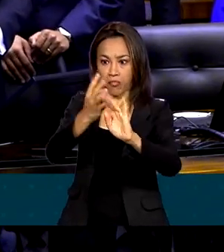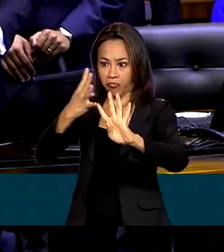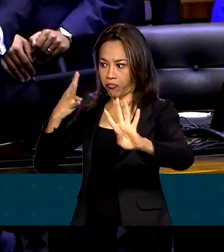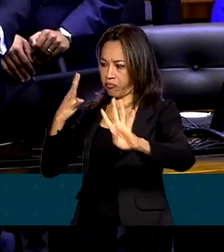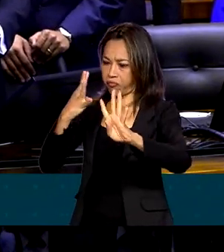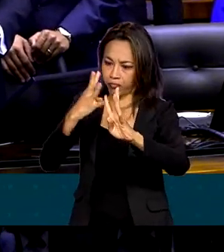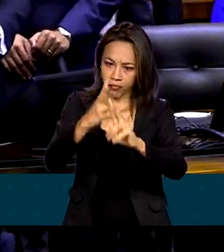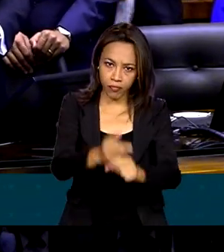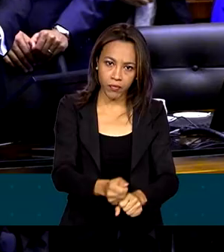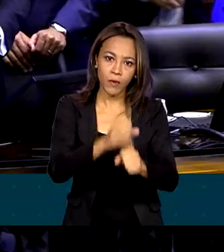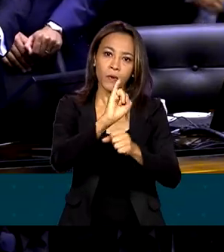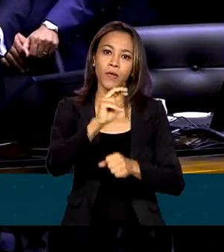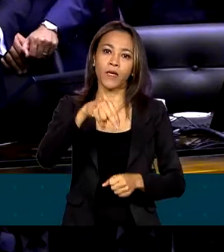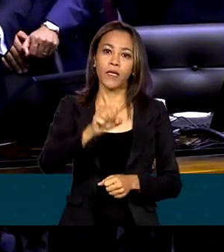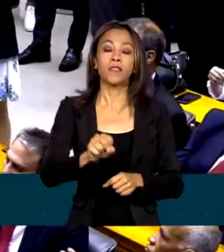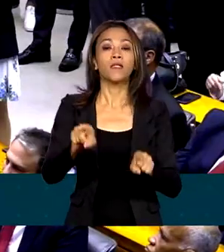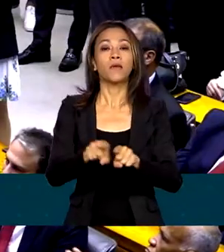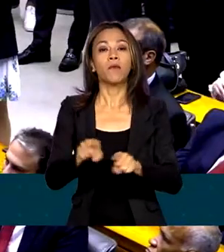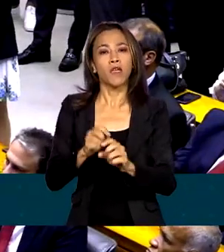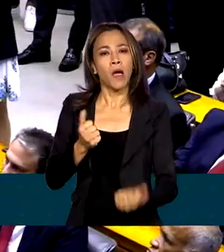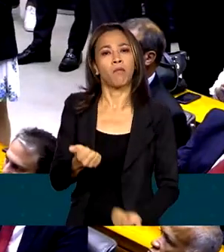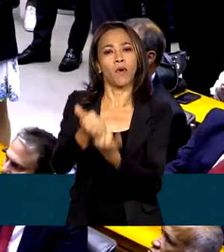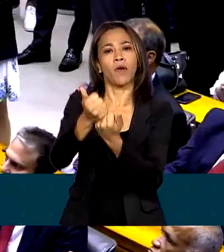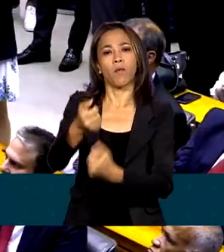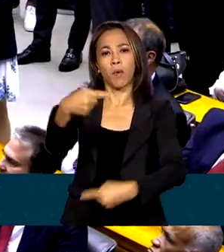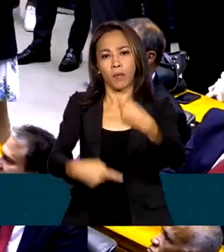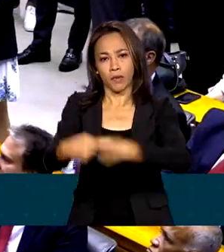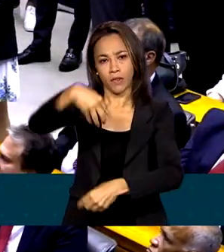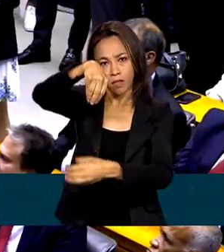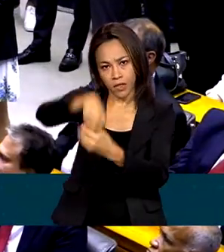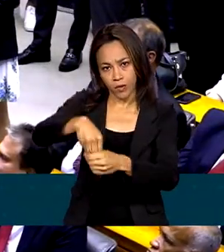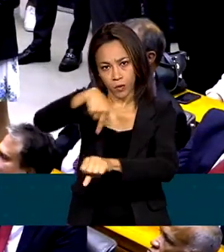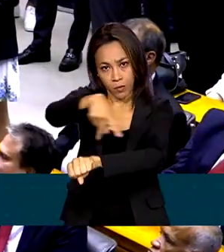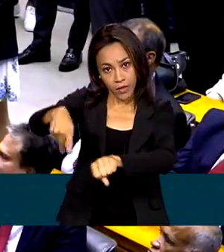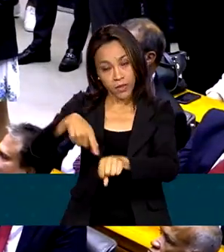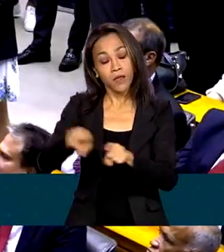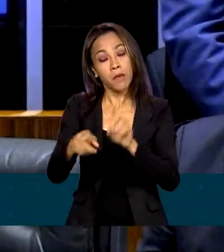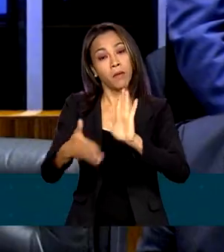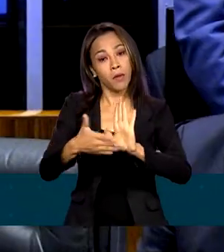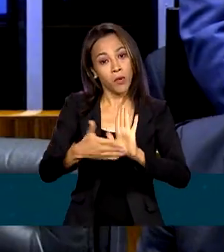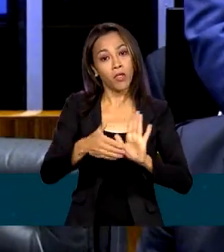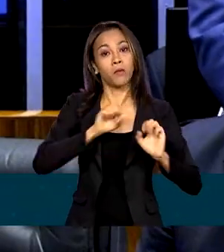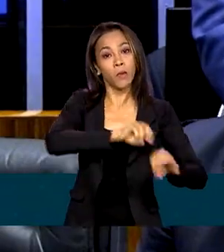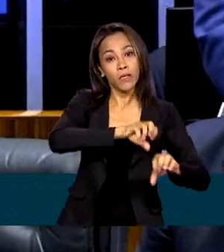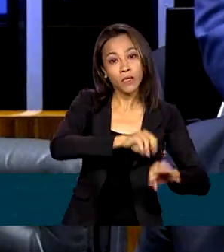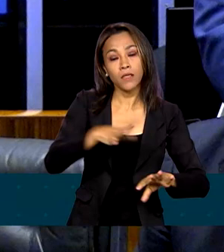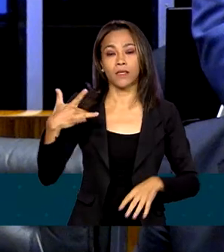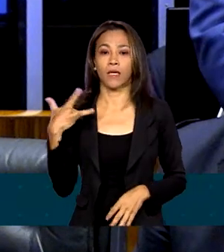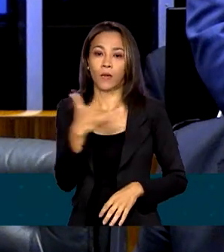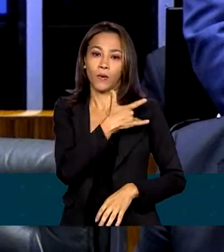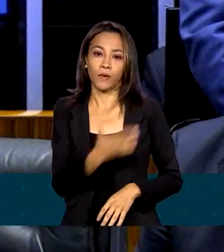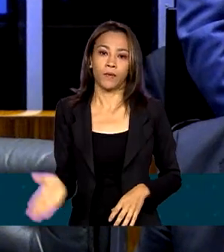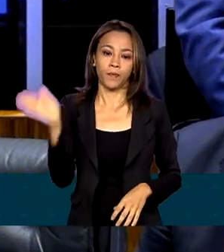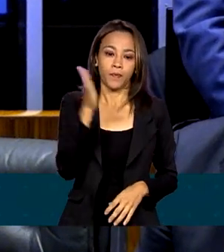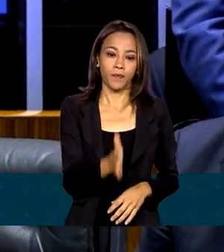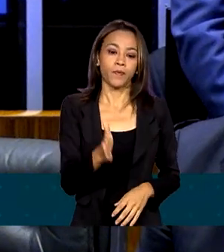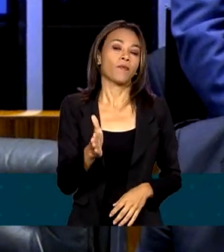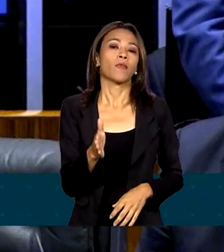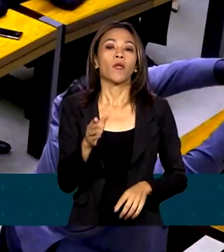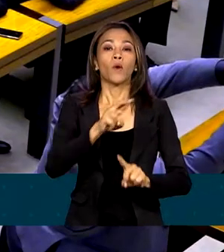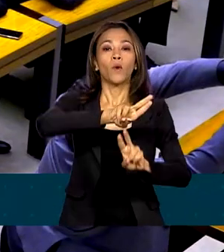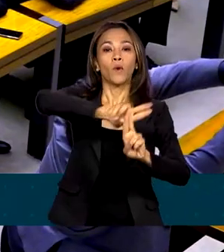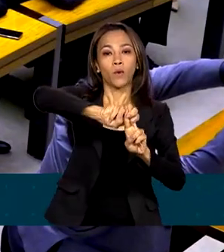fortalecimento da política externa, além de propostas para a educação e a saúde. O Sistema Único de Saúde, SUS,